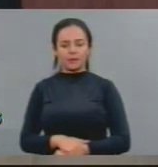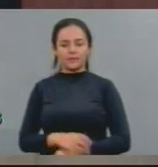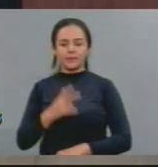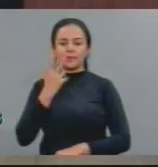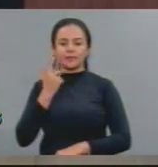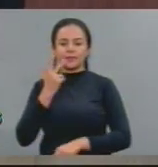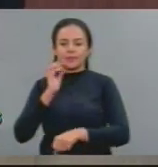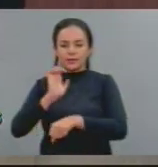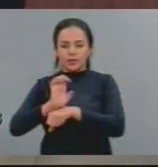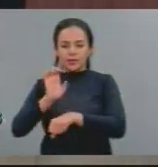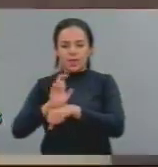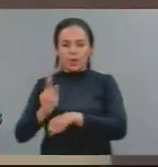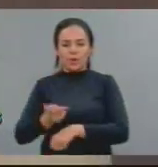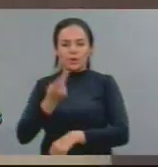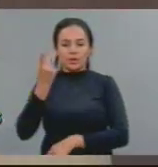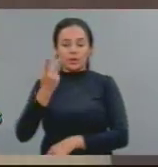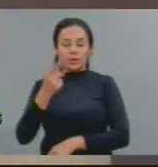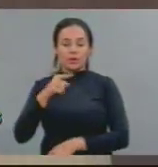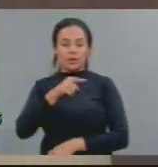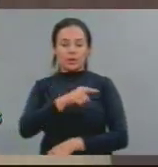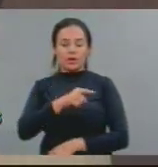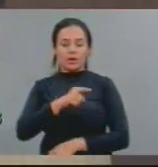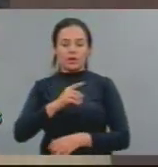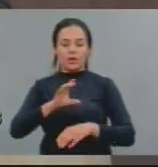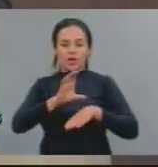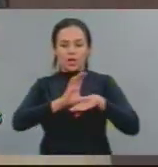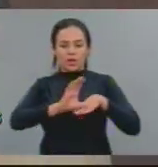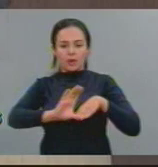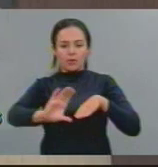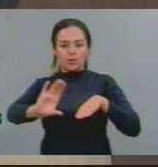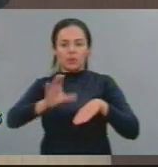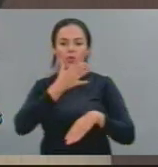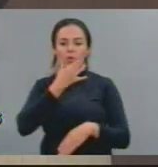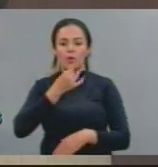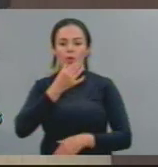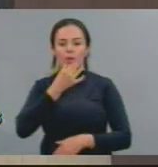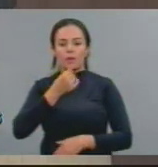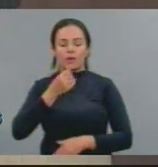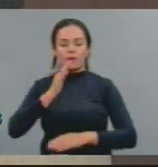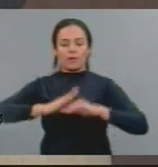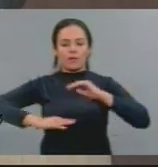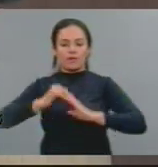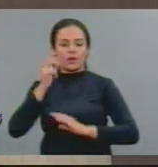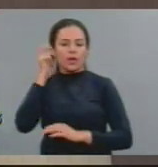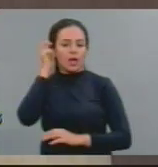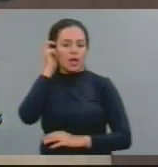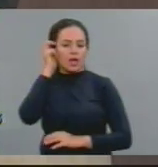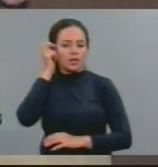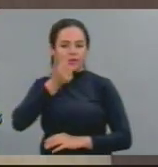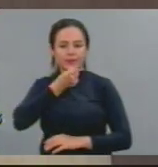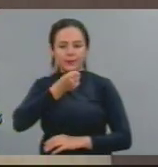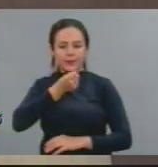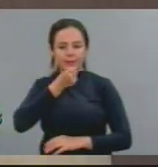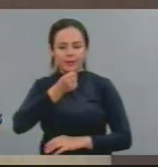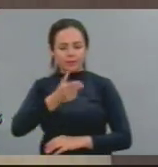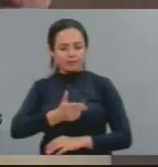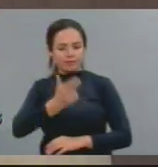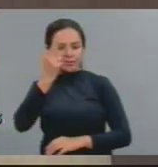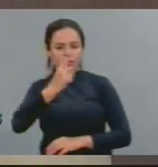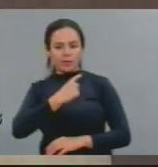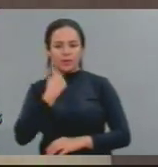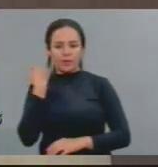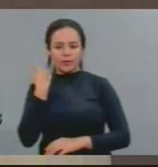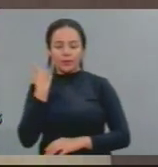Ceará, a morte do radialista em Camusim, por exemplo, mas porque, no dia 20 de agosto